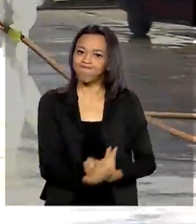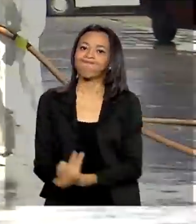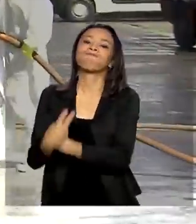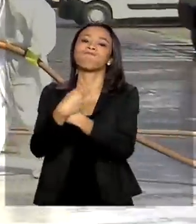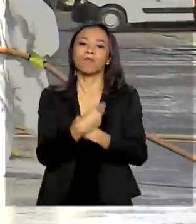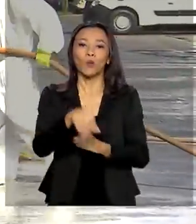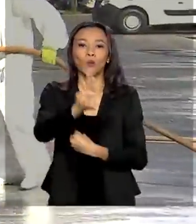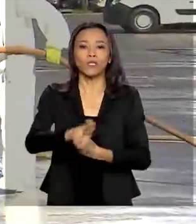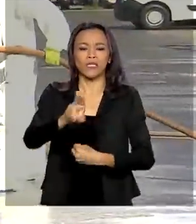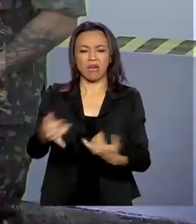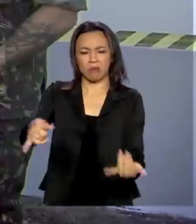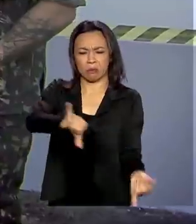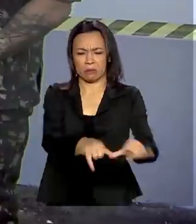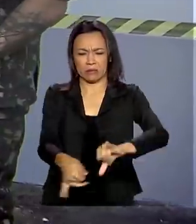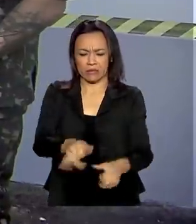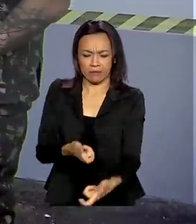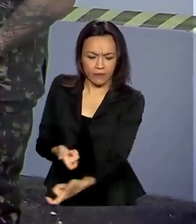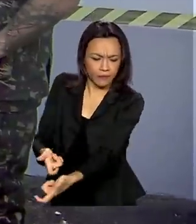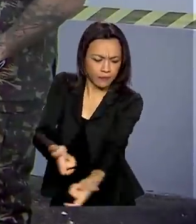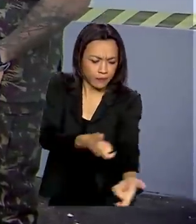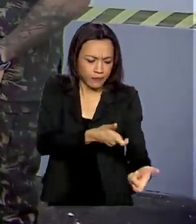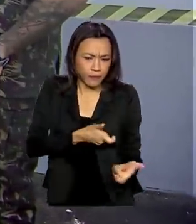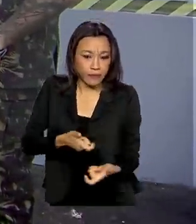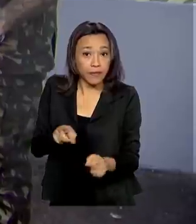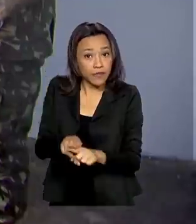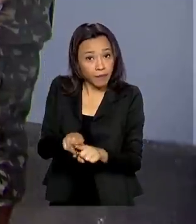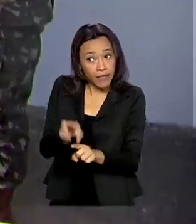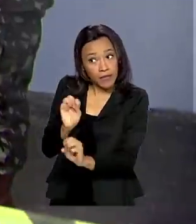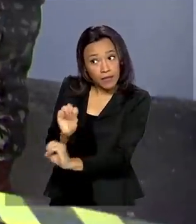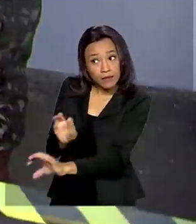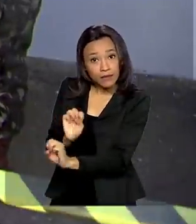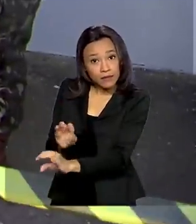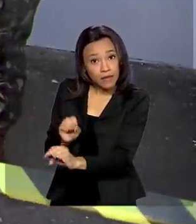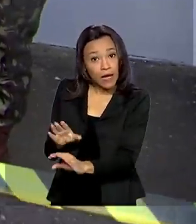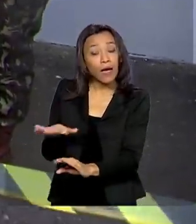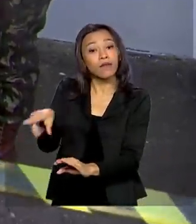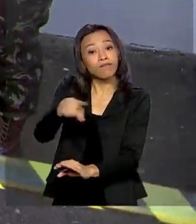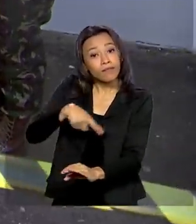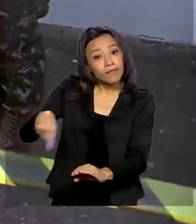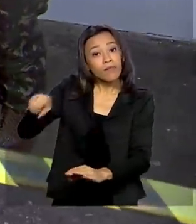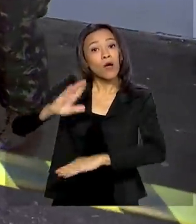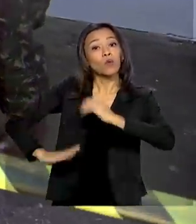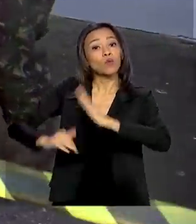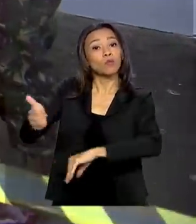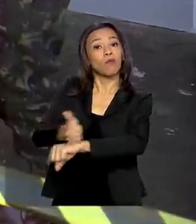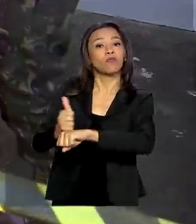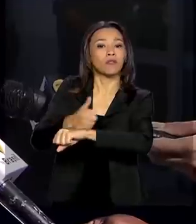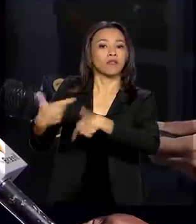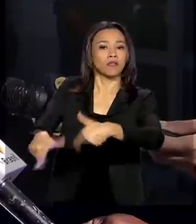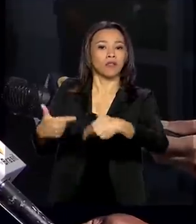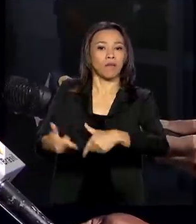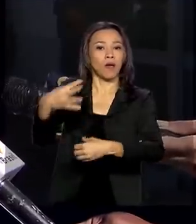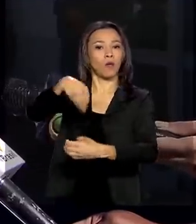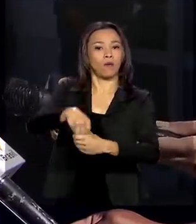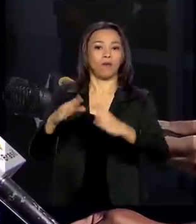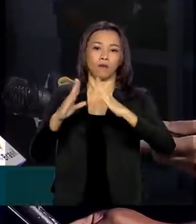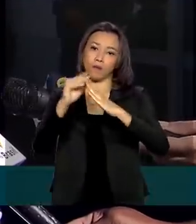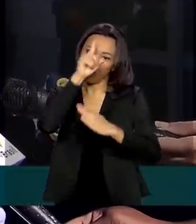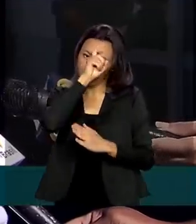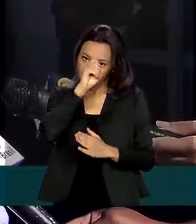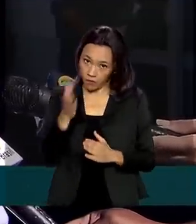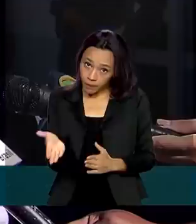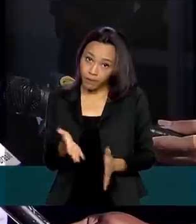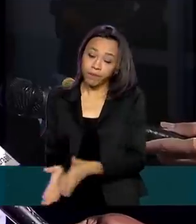produto específico e também ensinaram o procedimento aos profissionais que trabalham no local. A gente só tem